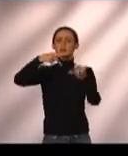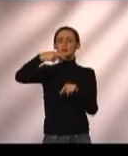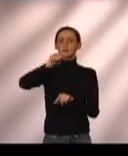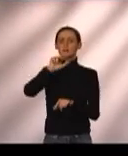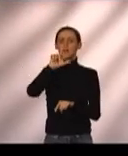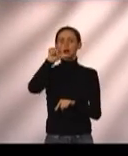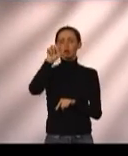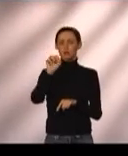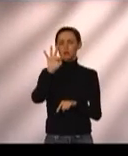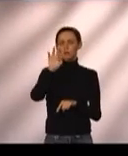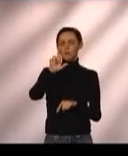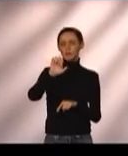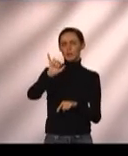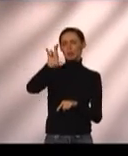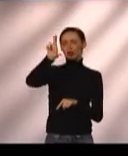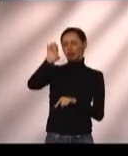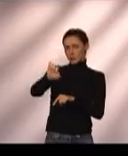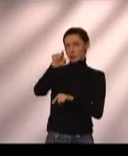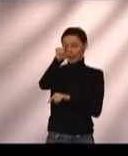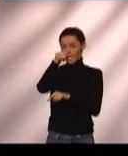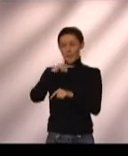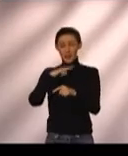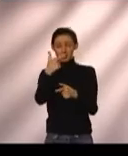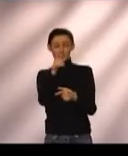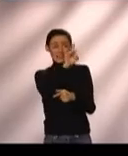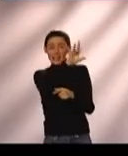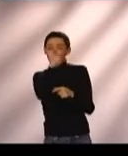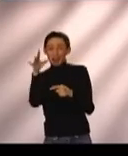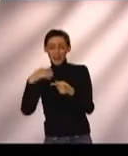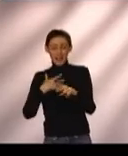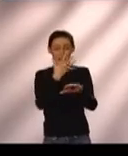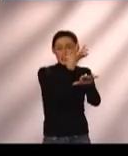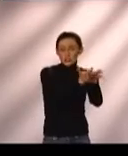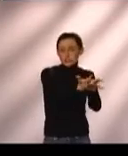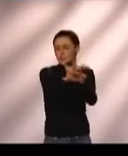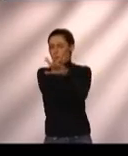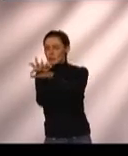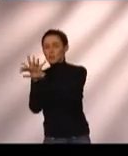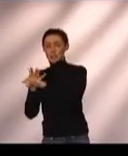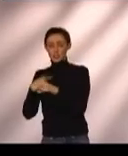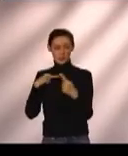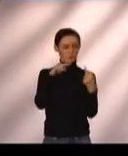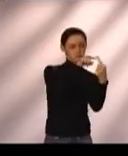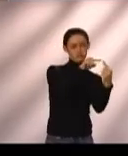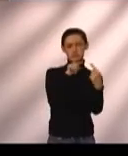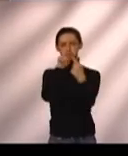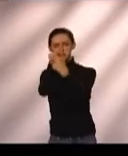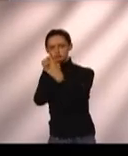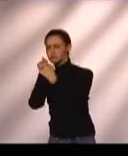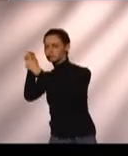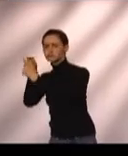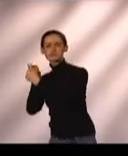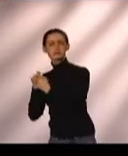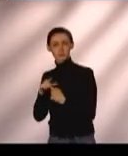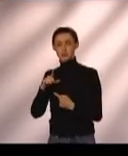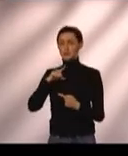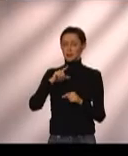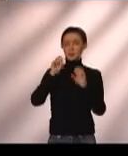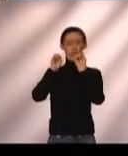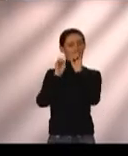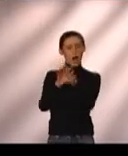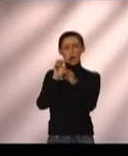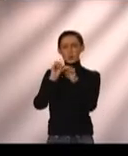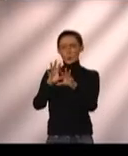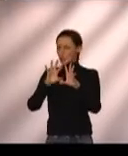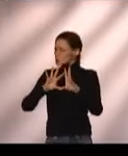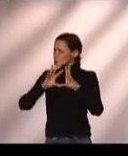muito porque oferece programas direcionados a cada disciplina, programas que se referem à